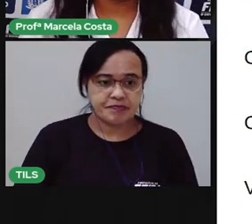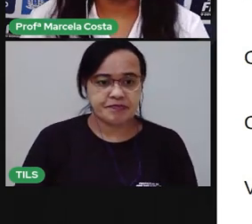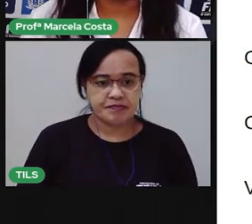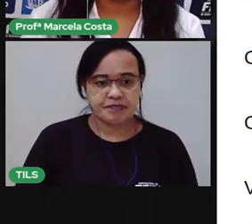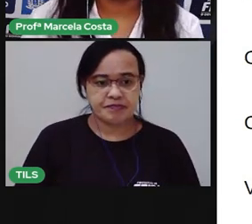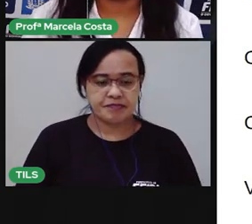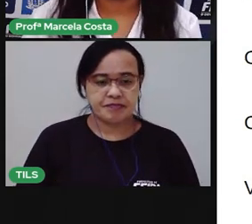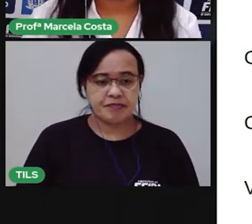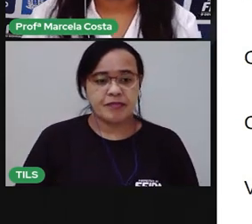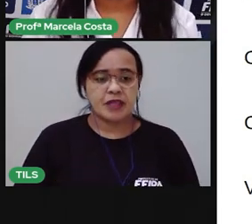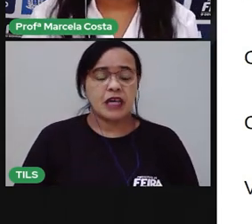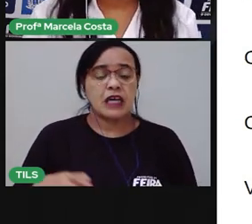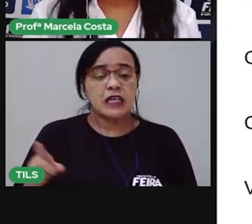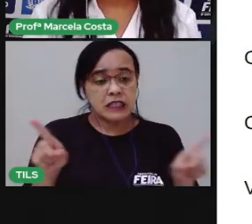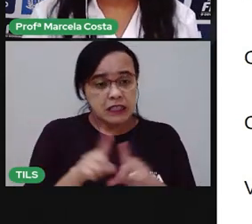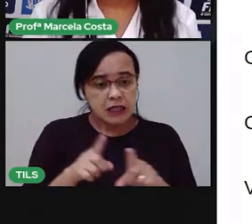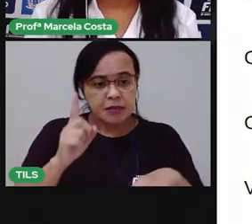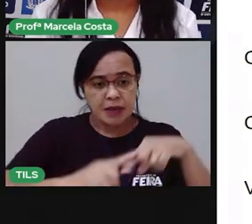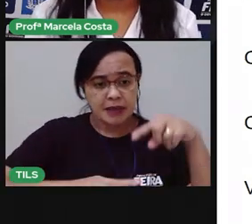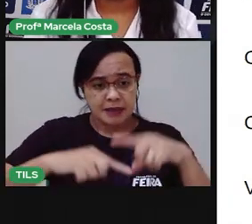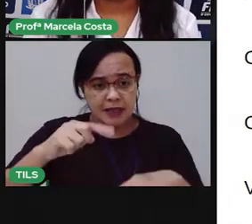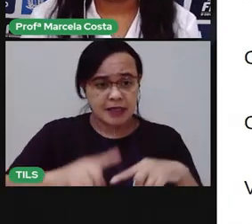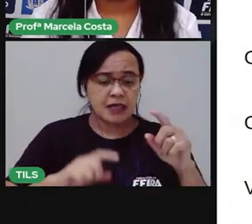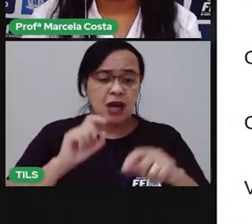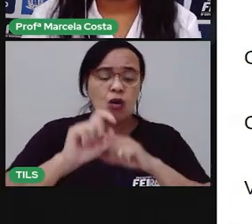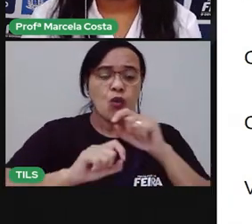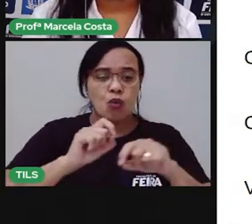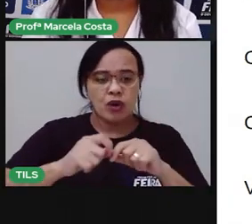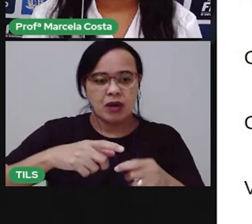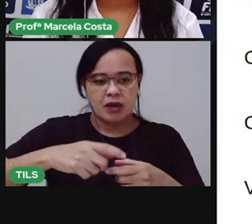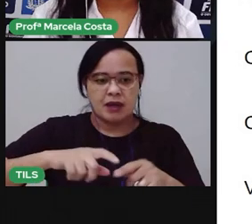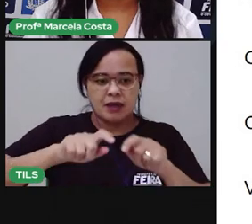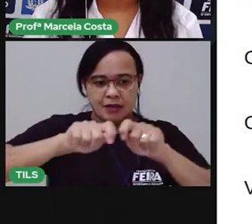A gente vai precisar também de barbantes